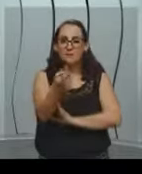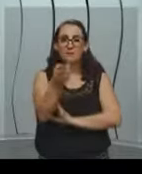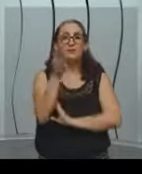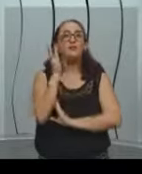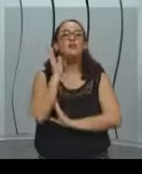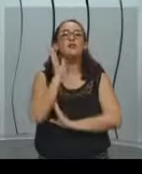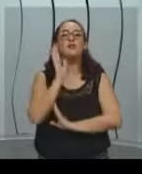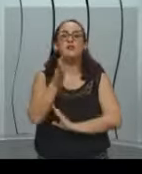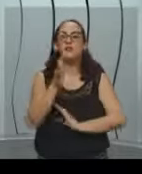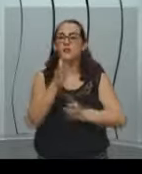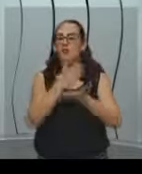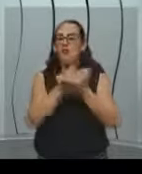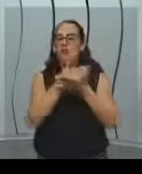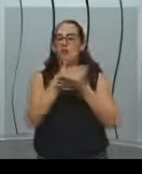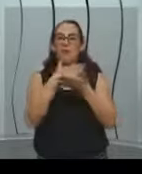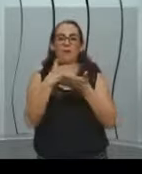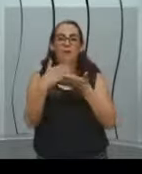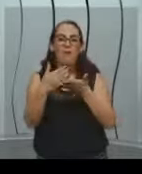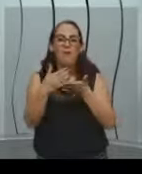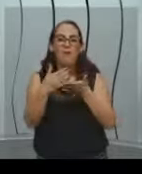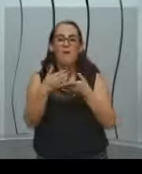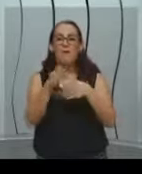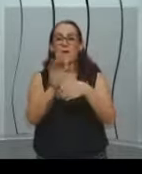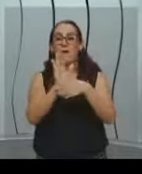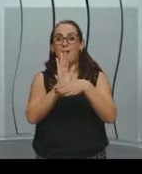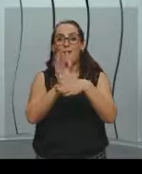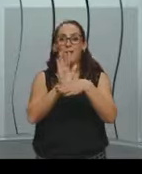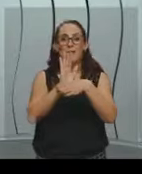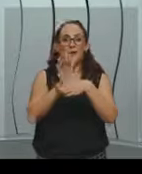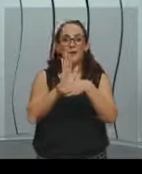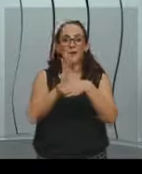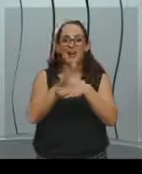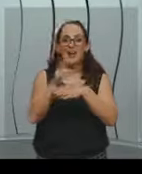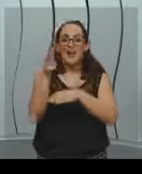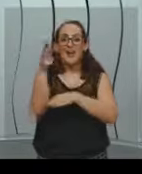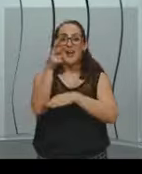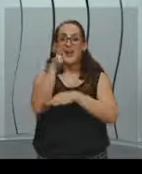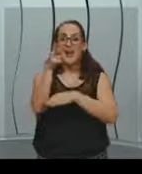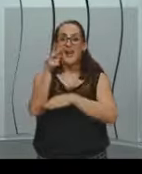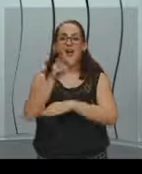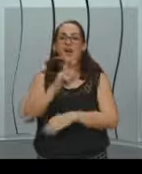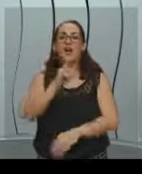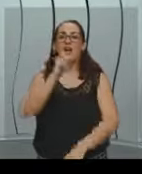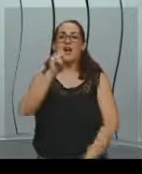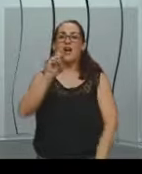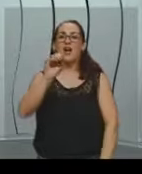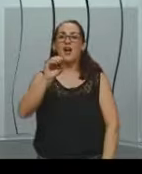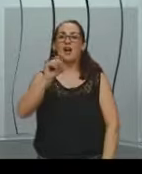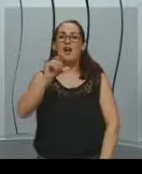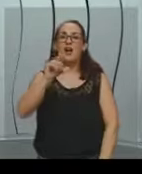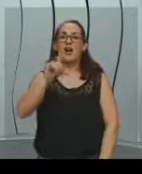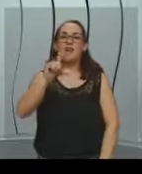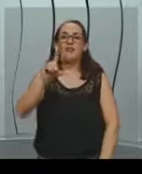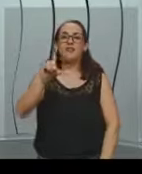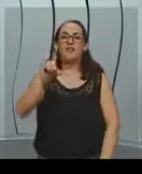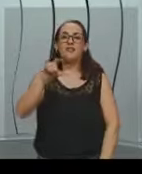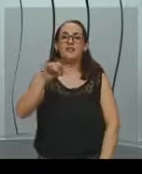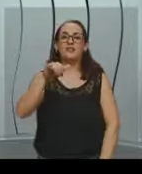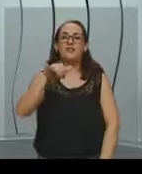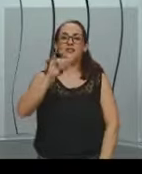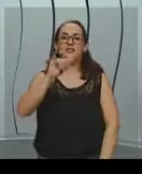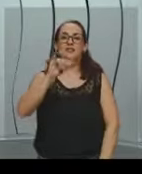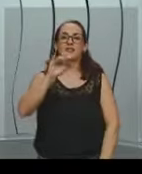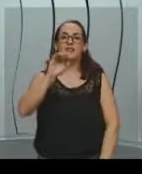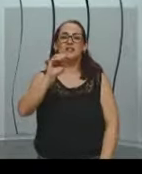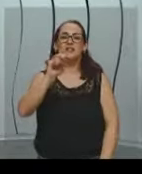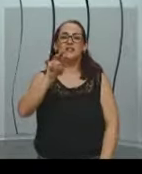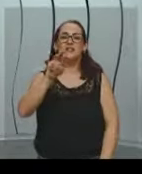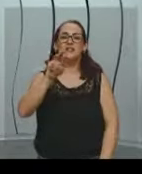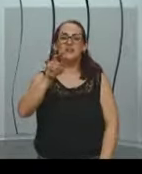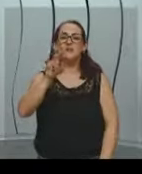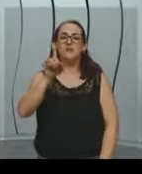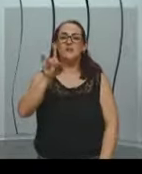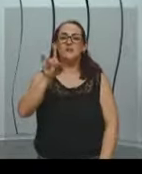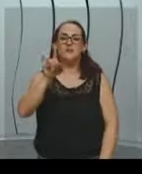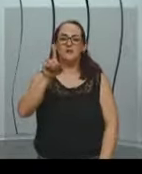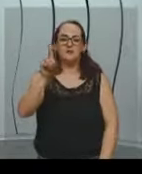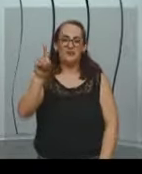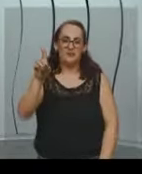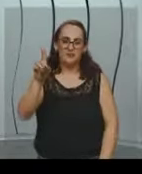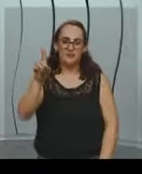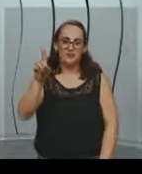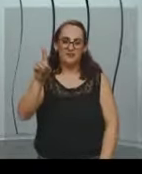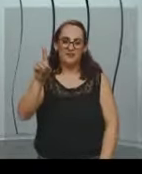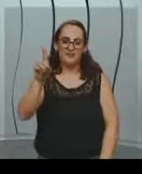a bombar nas gravações. Isso é muito interessante. Como que em pouco tempo, um corte